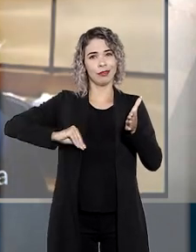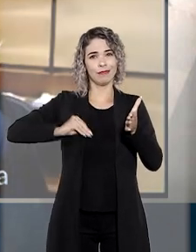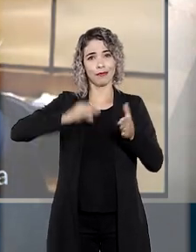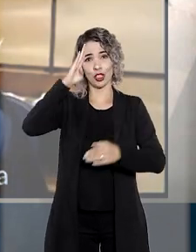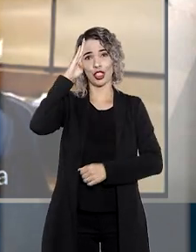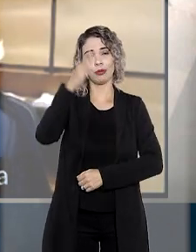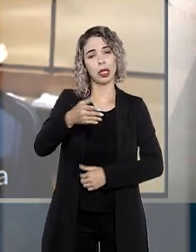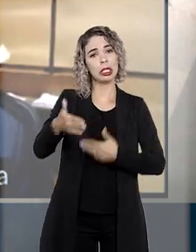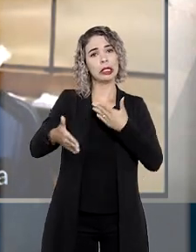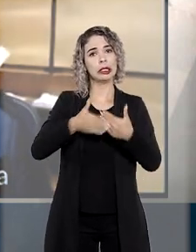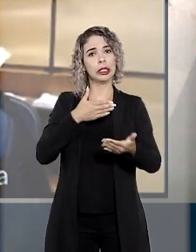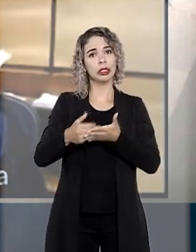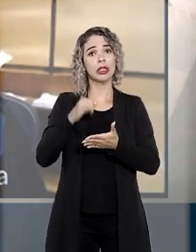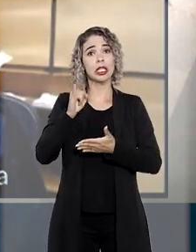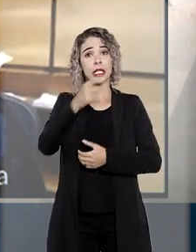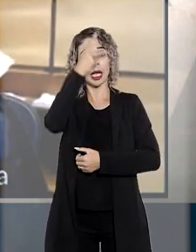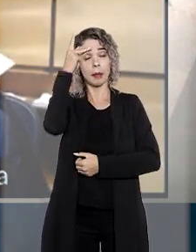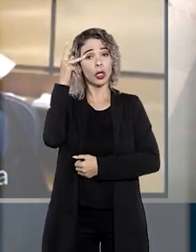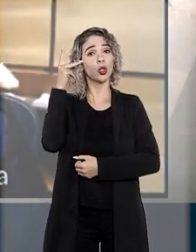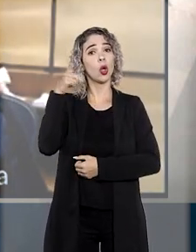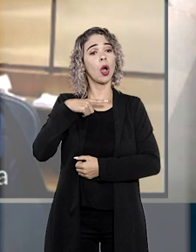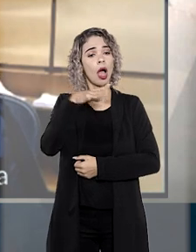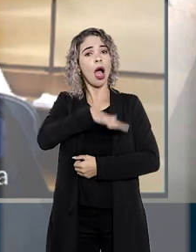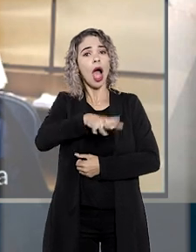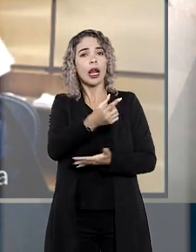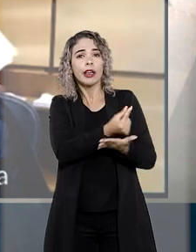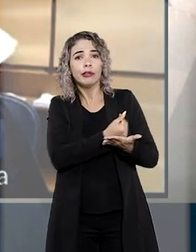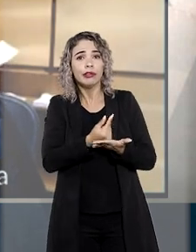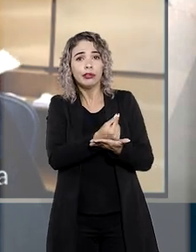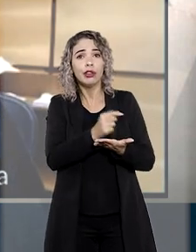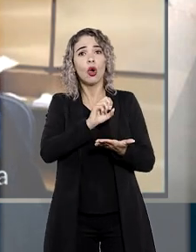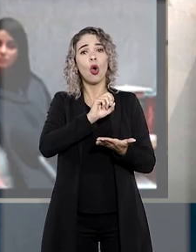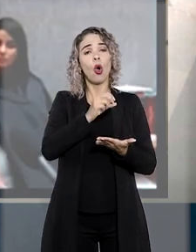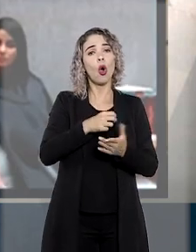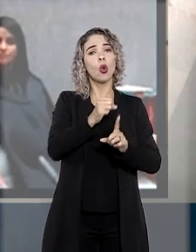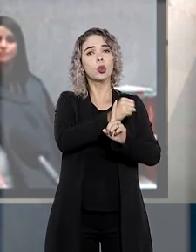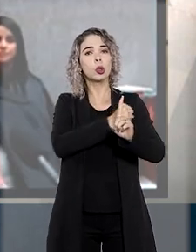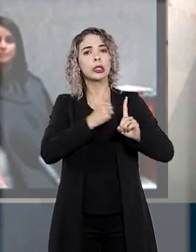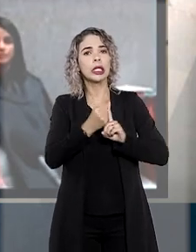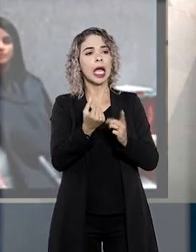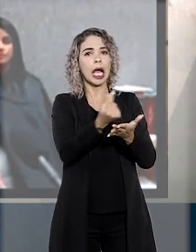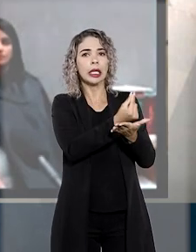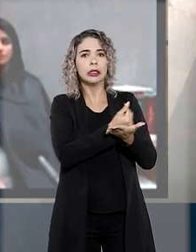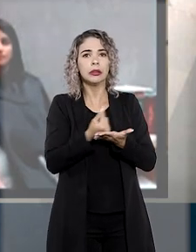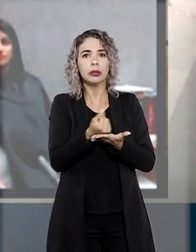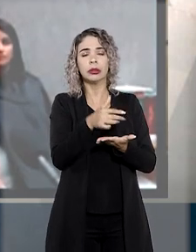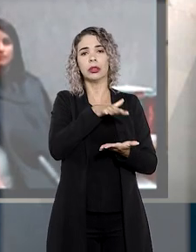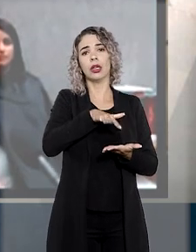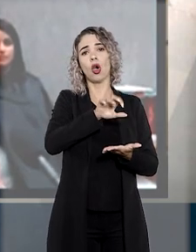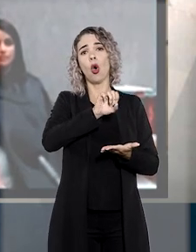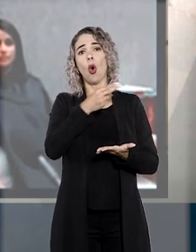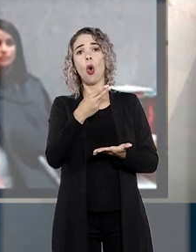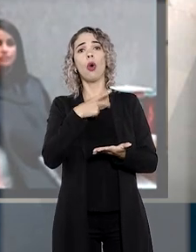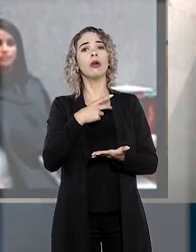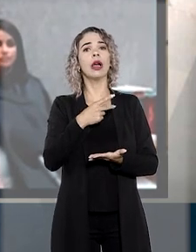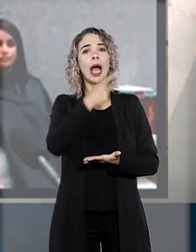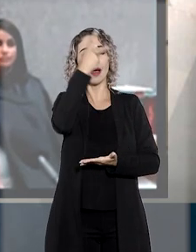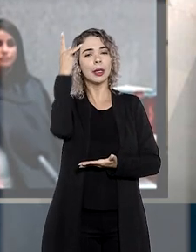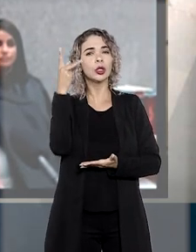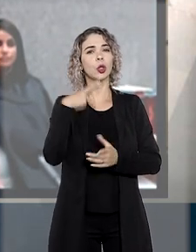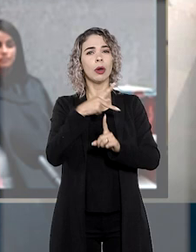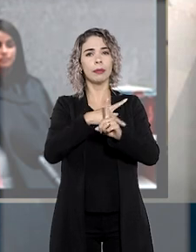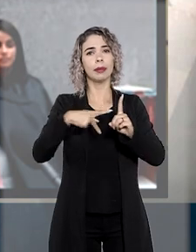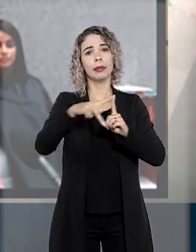folha de pagamento, independentemente de o credor ser uma instituição financeira, sociedade de arrendamento mercantil ou